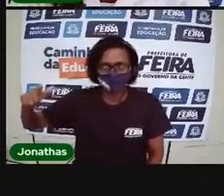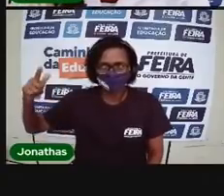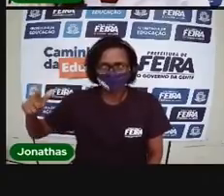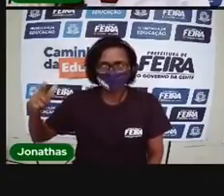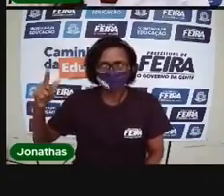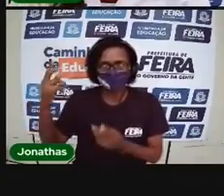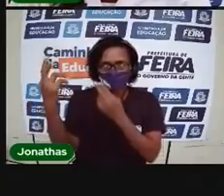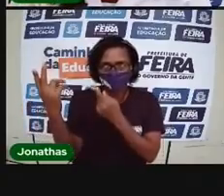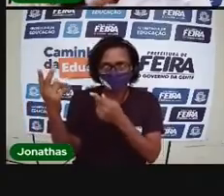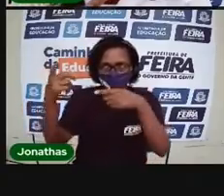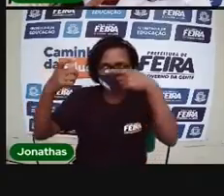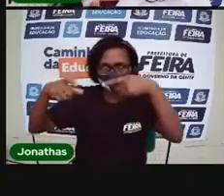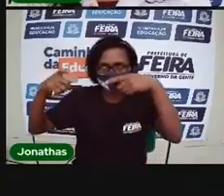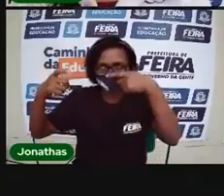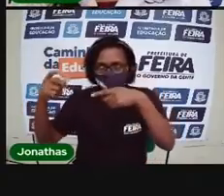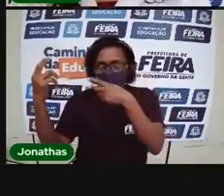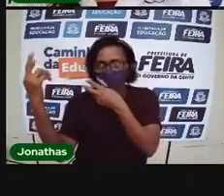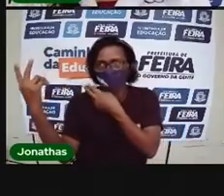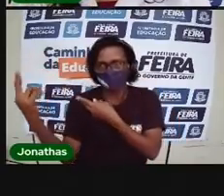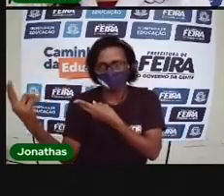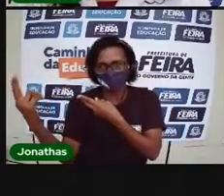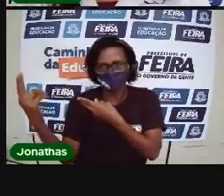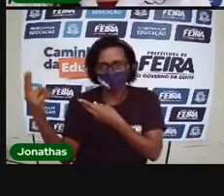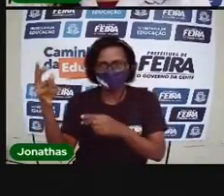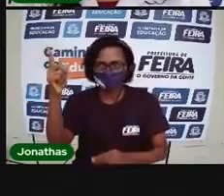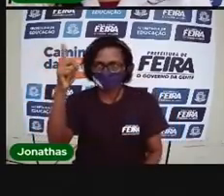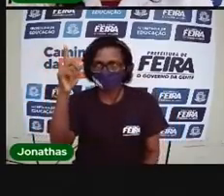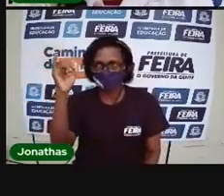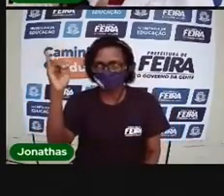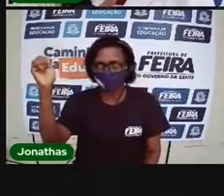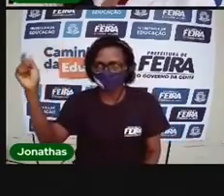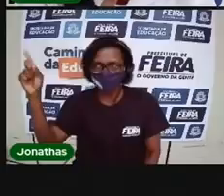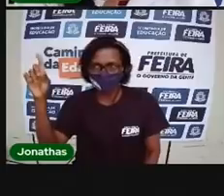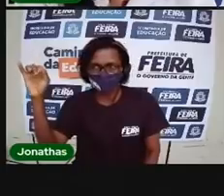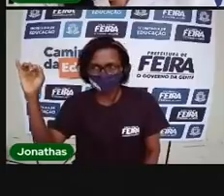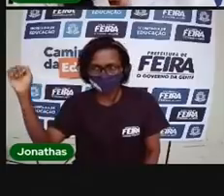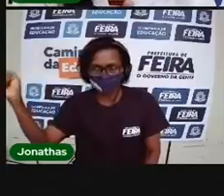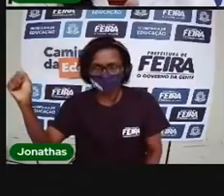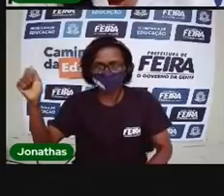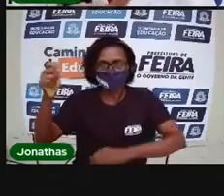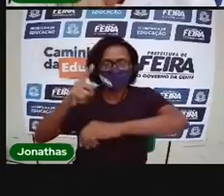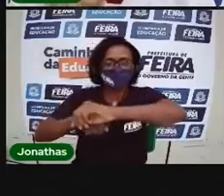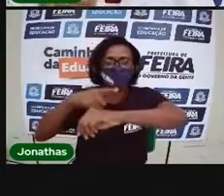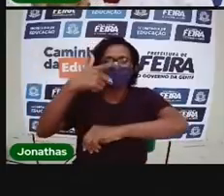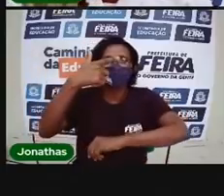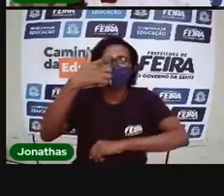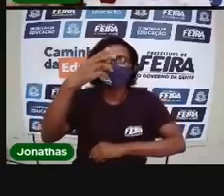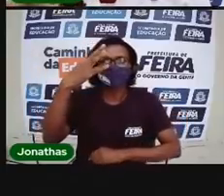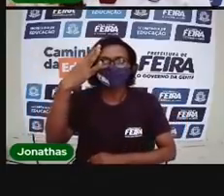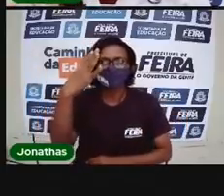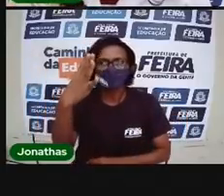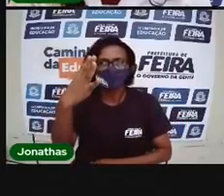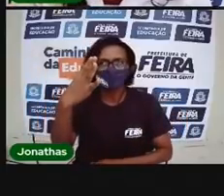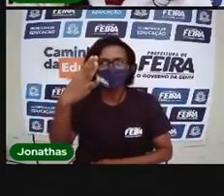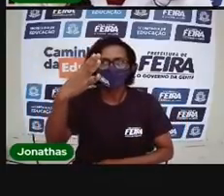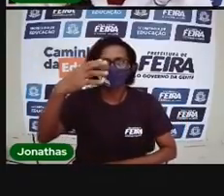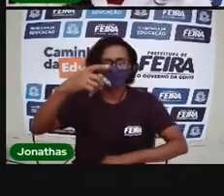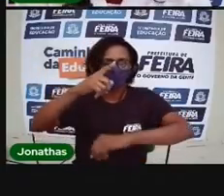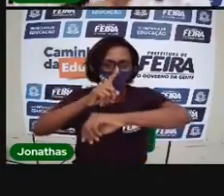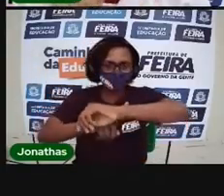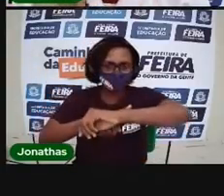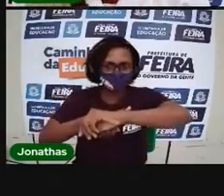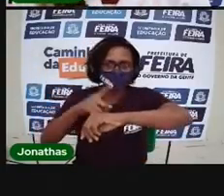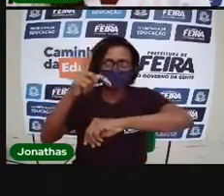mesmo lugar. Um dia tem 24 horas. Então, o ponteiro pequeno tem que dar duas